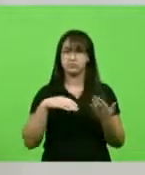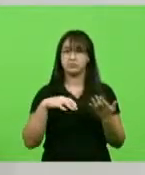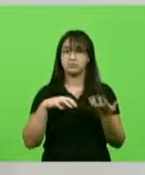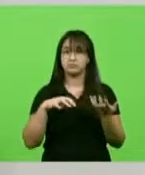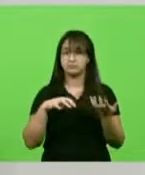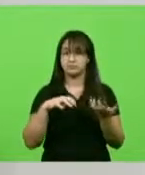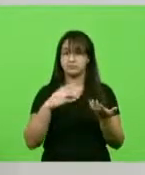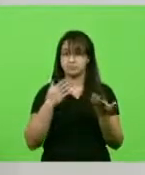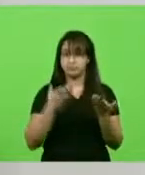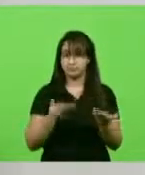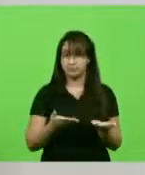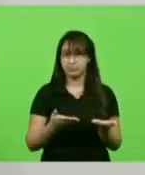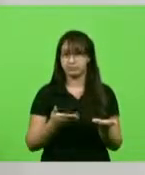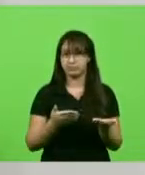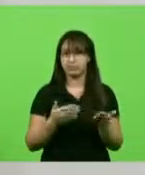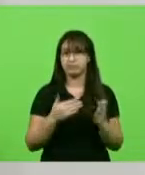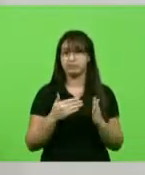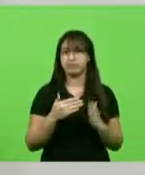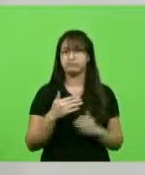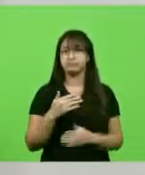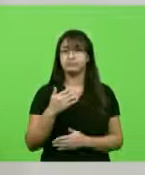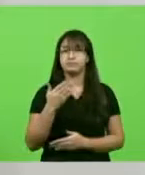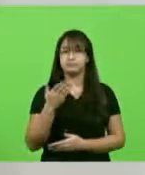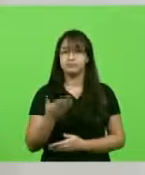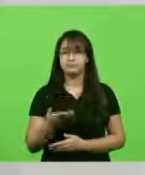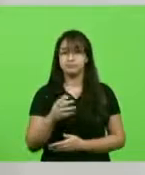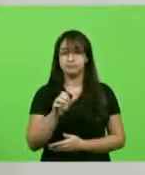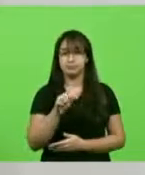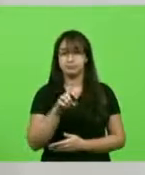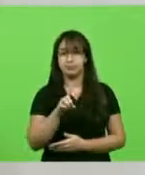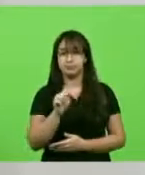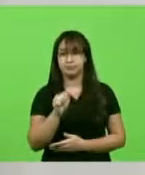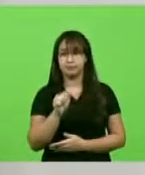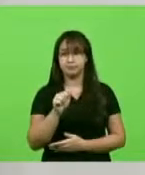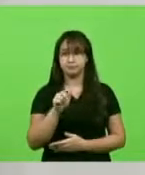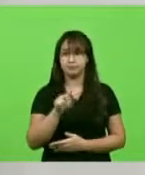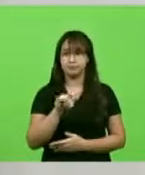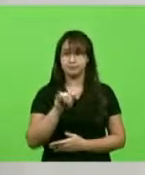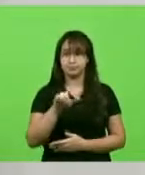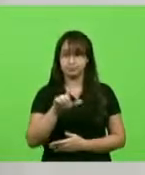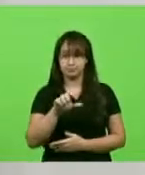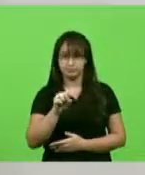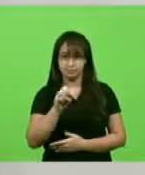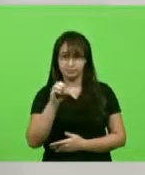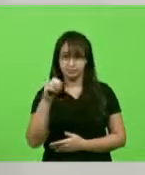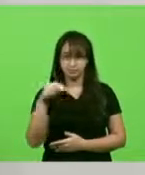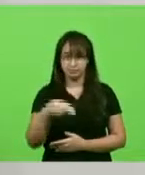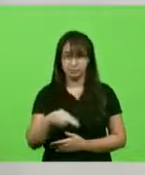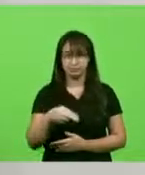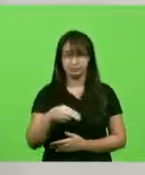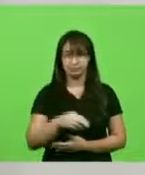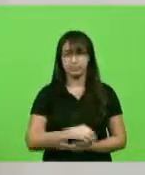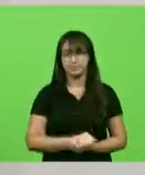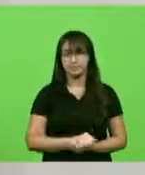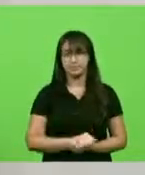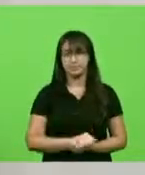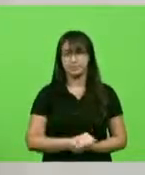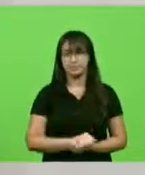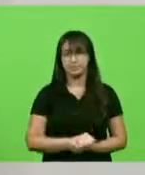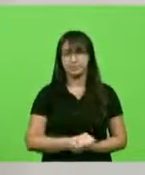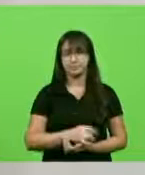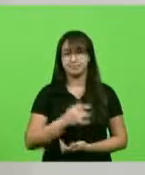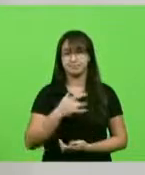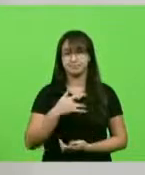o nosso querido Adavilson Teles, mais conhecido como Mancha. Infelizmente, deputado